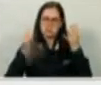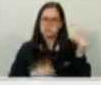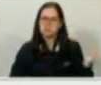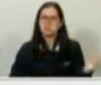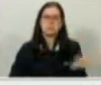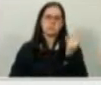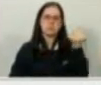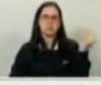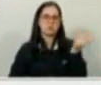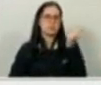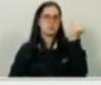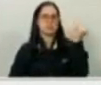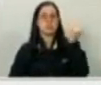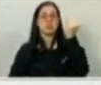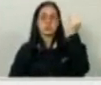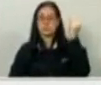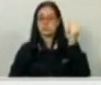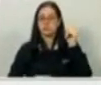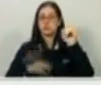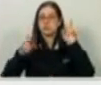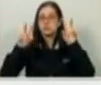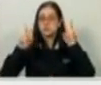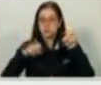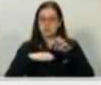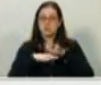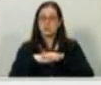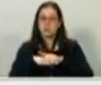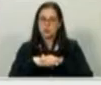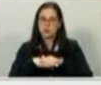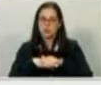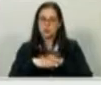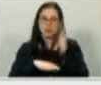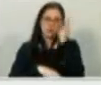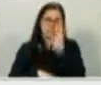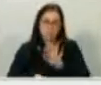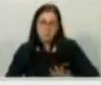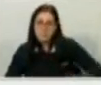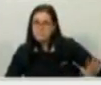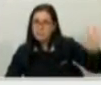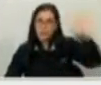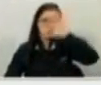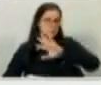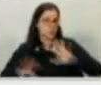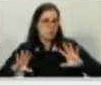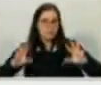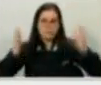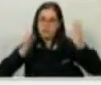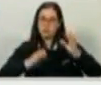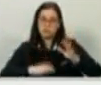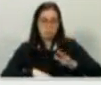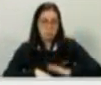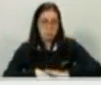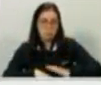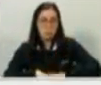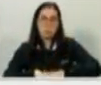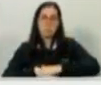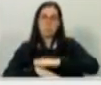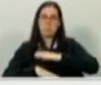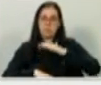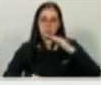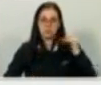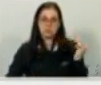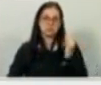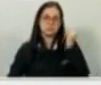O maior evento sobre essa doença no país. E dizem, disse o doutor Cid Sabaghi para mim,